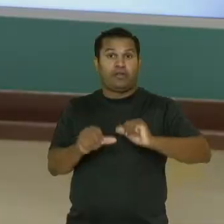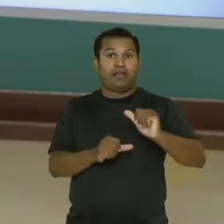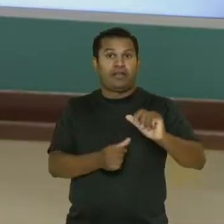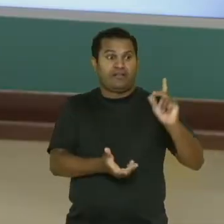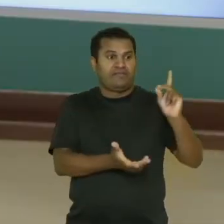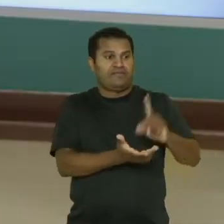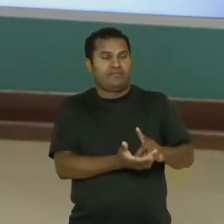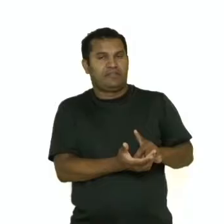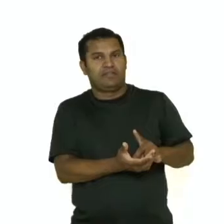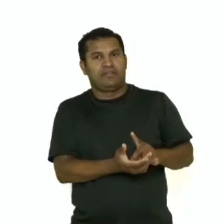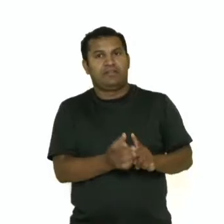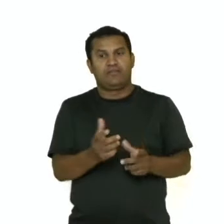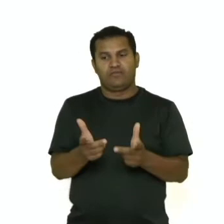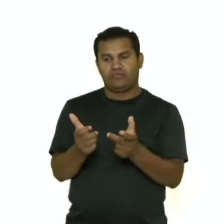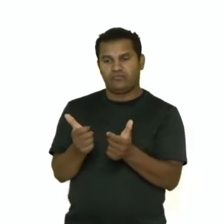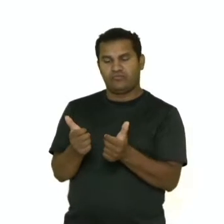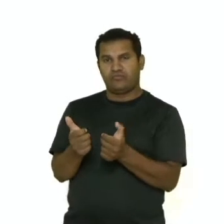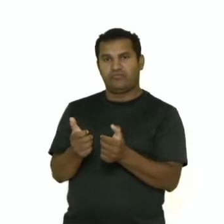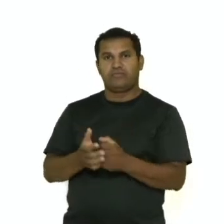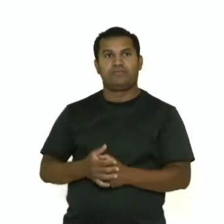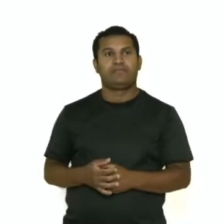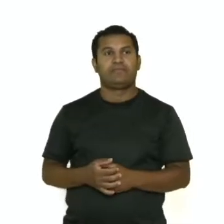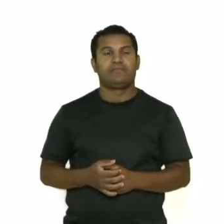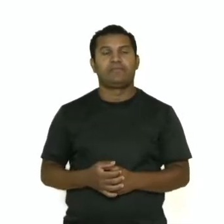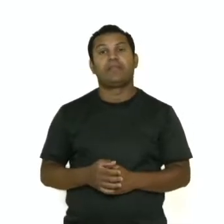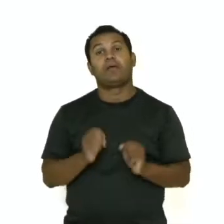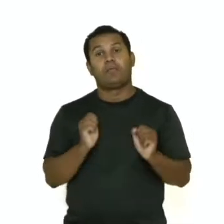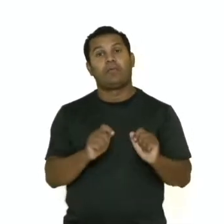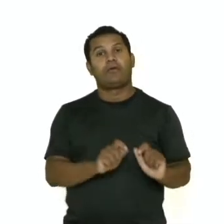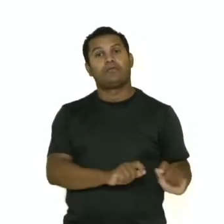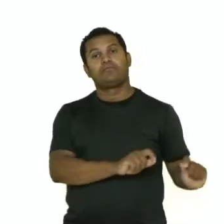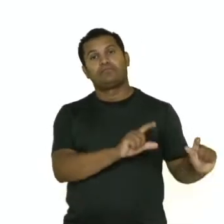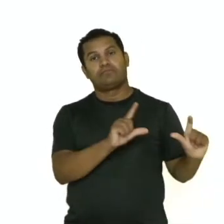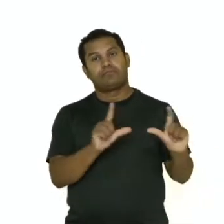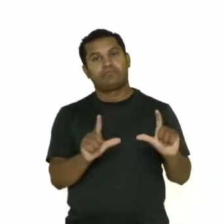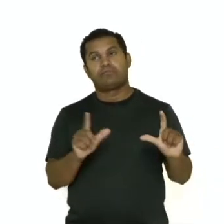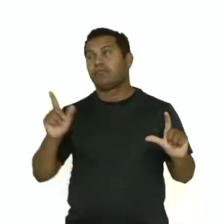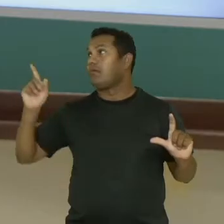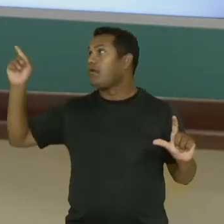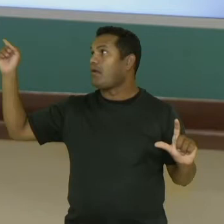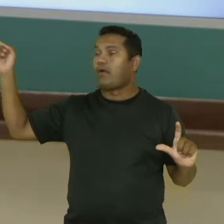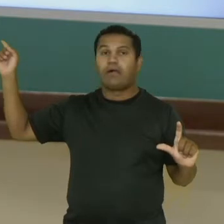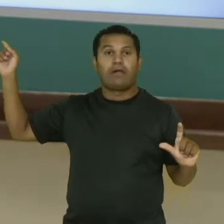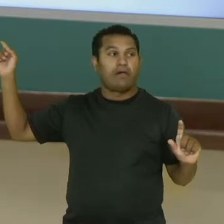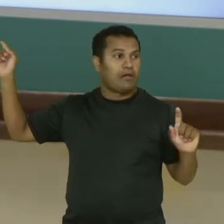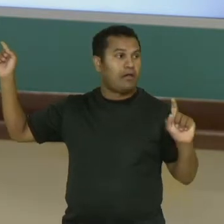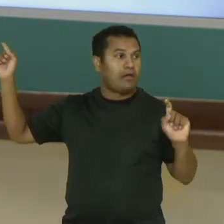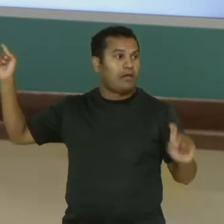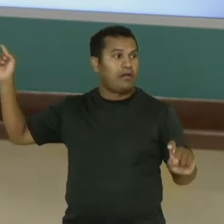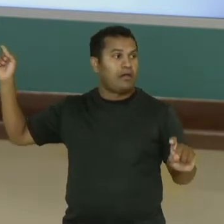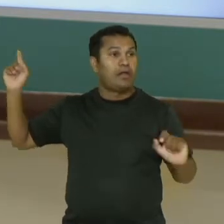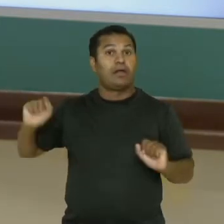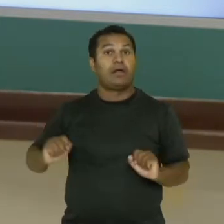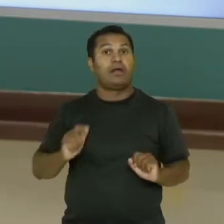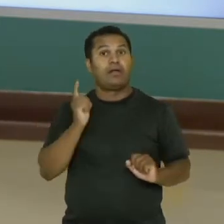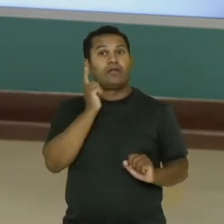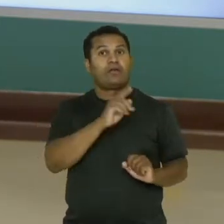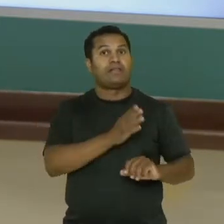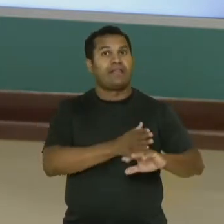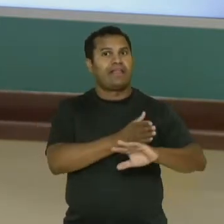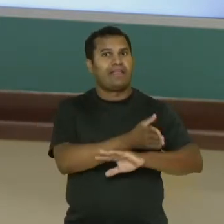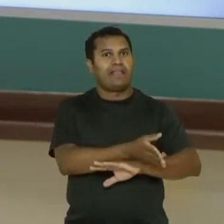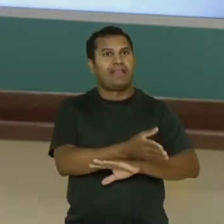YouTube para você, como dica, visualizar exatamente isso. O templo de Keshula, que